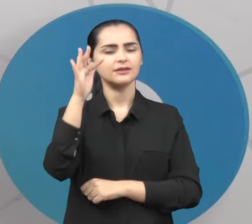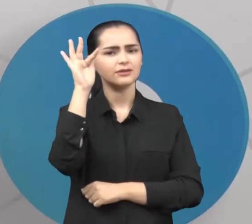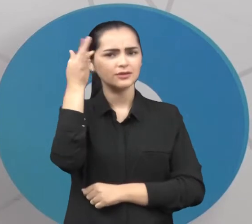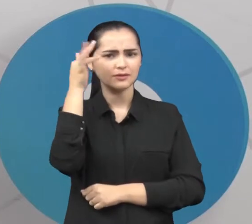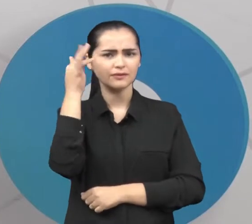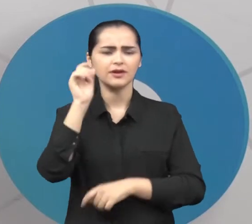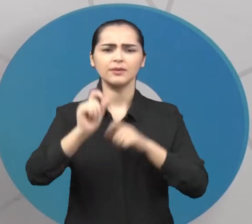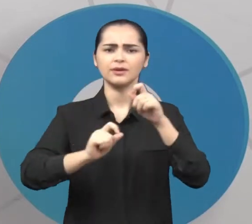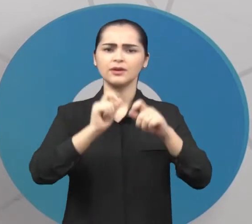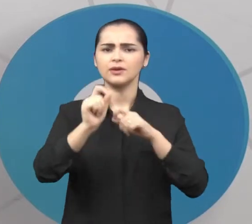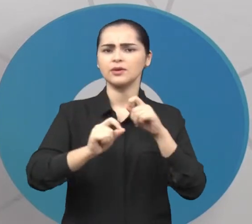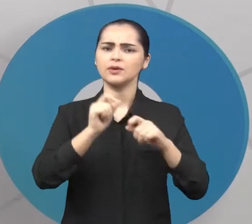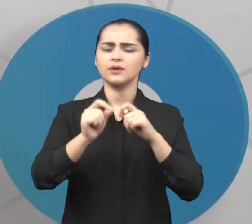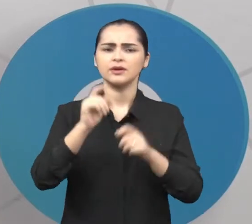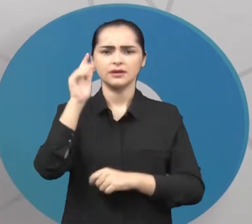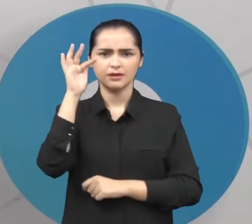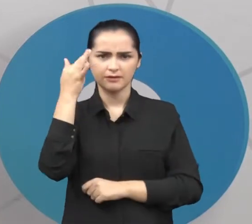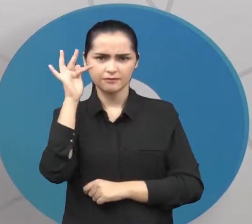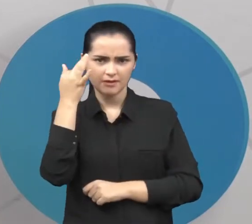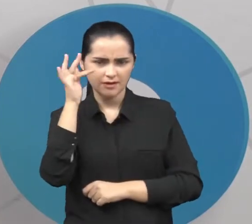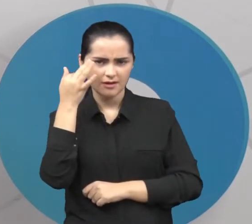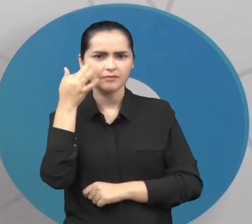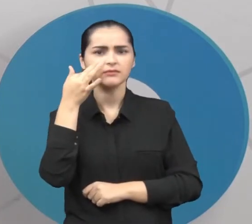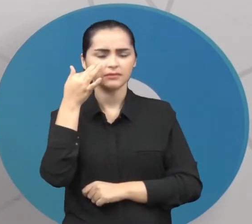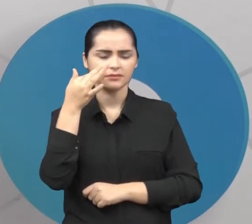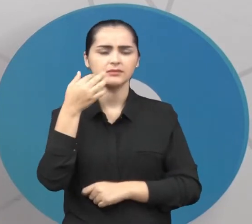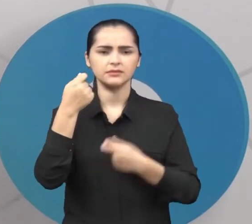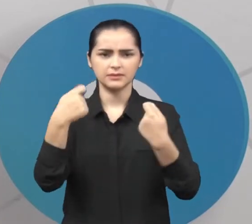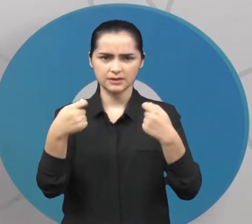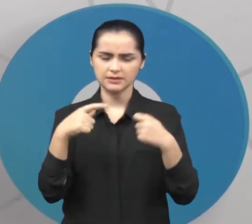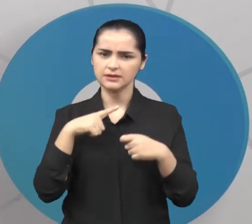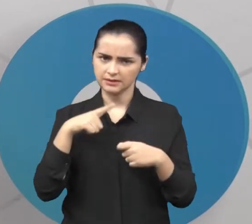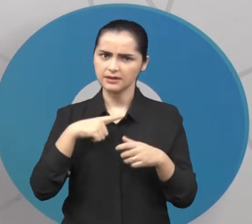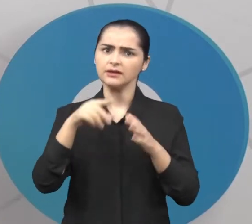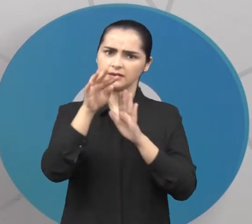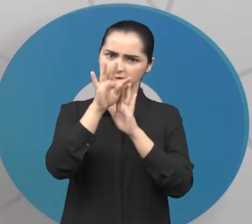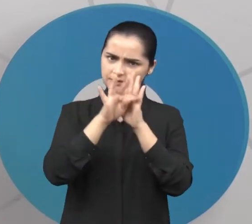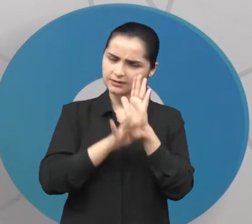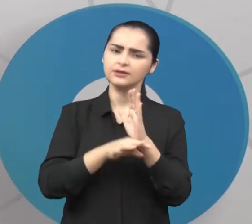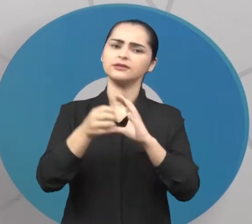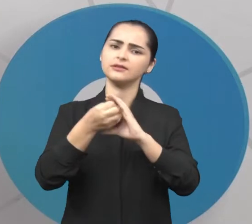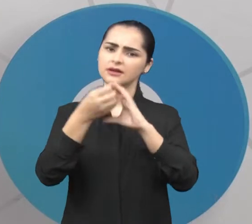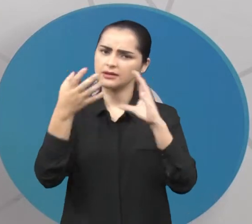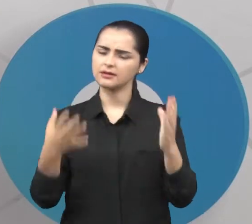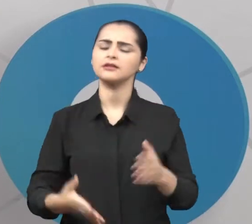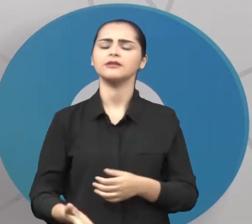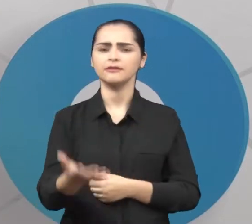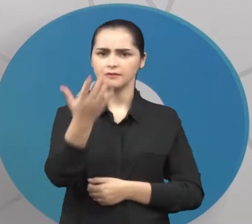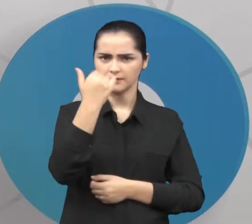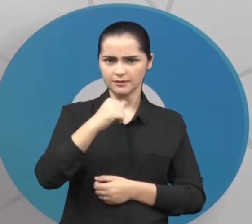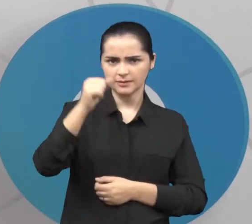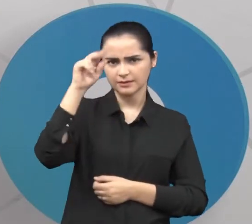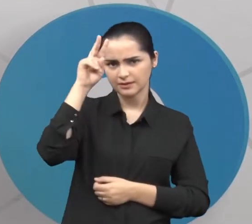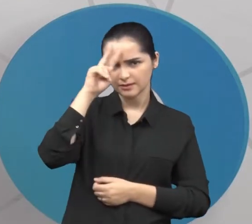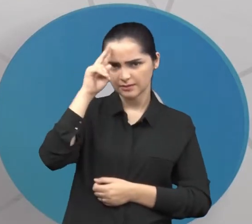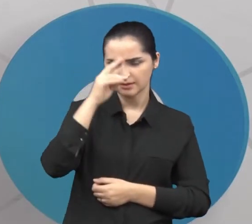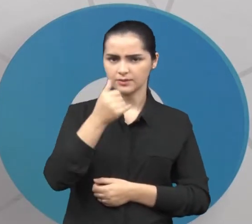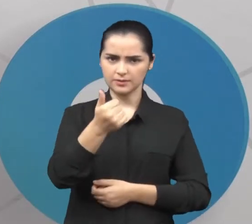fábula, no texto sobre fábulas, precisa ter? Vamos lá, vamos relembrar, tá bom?